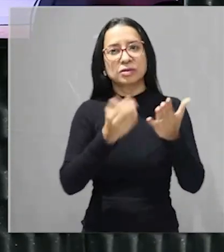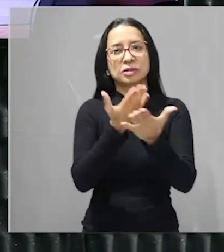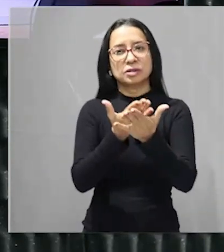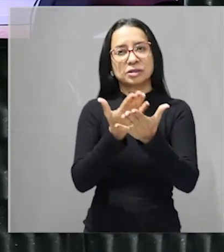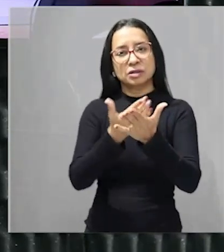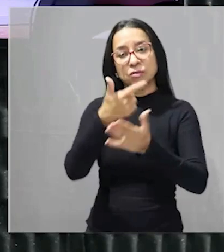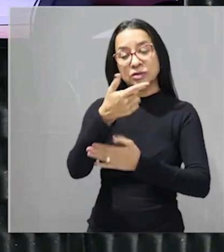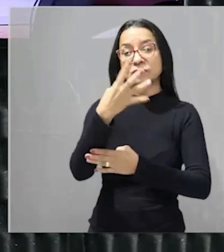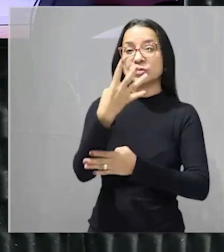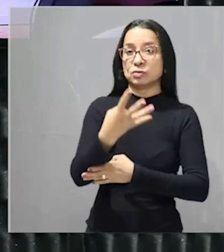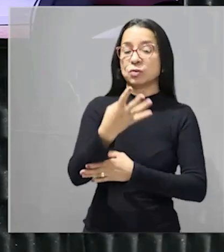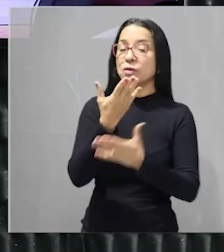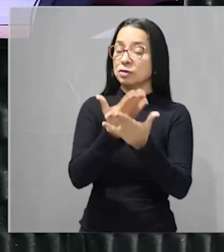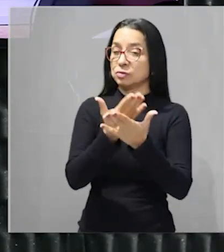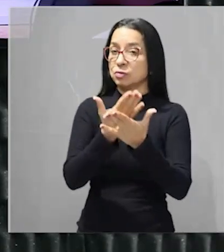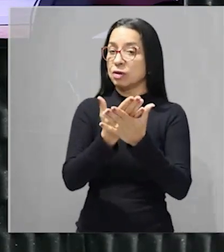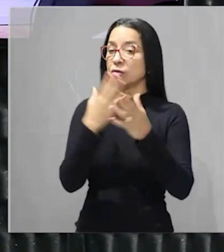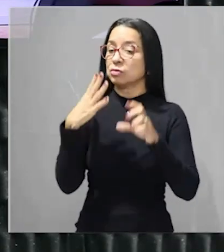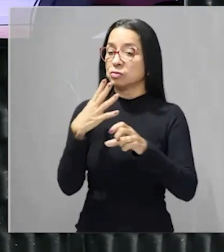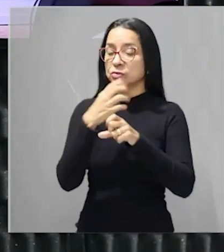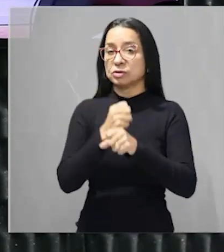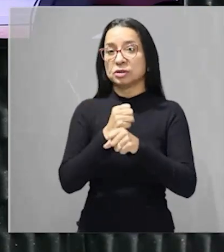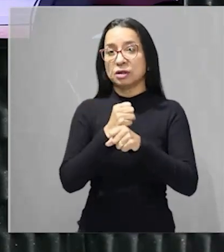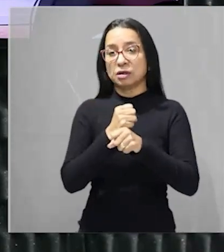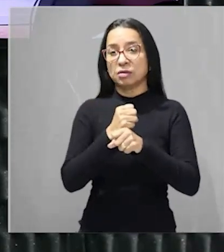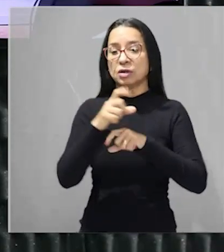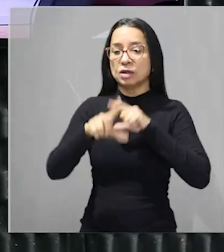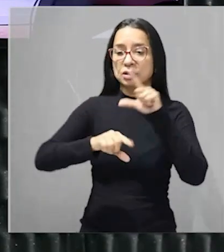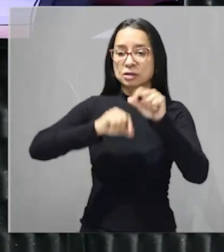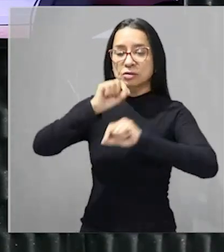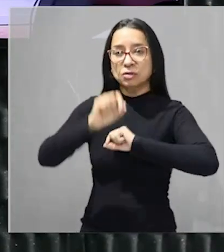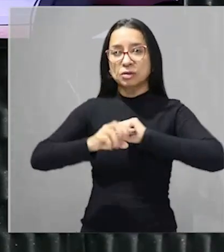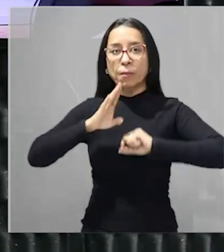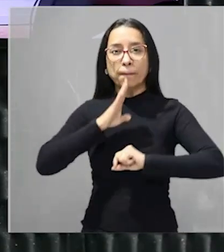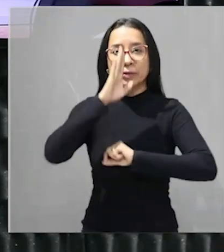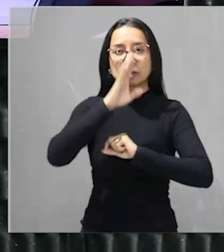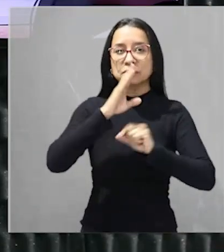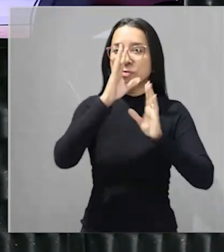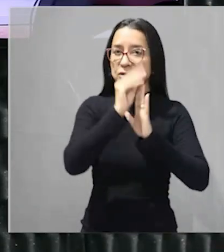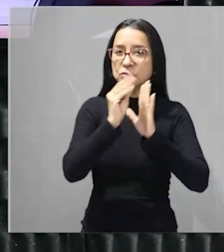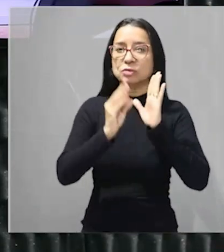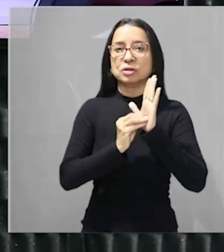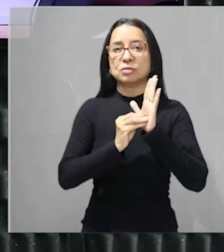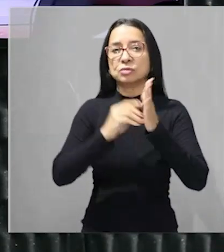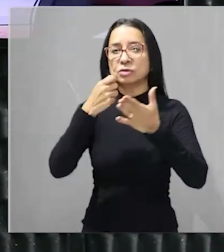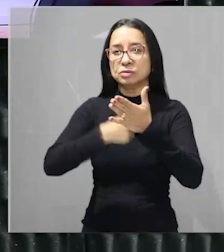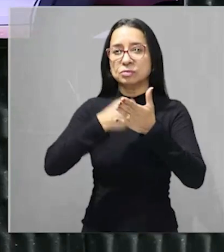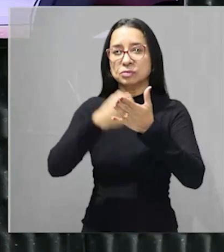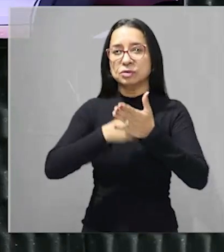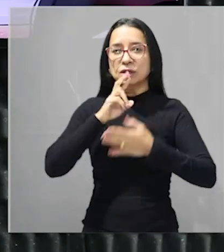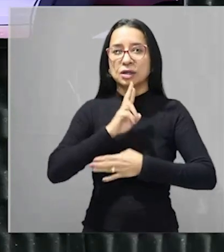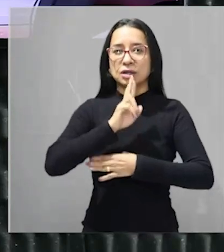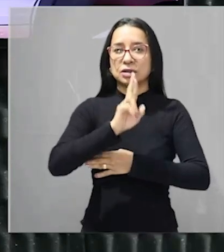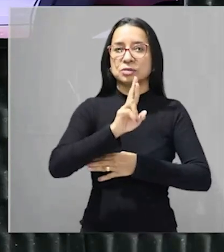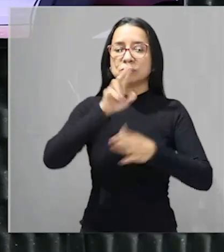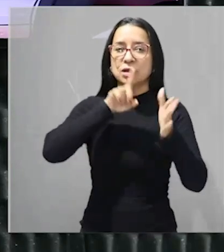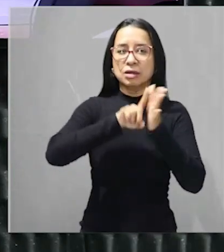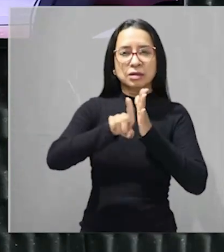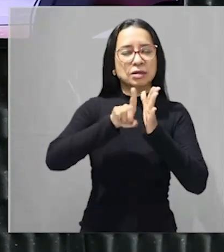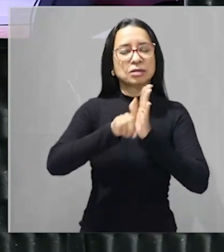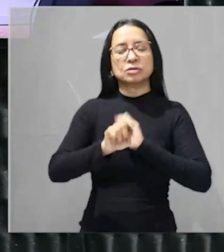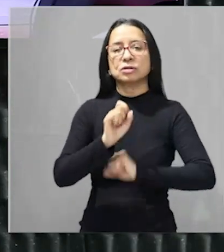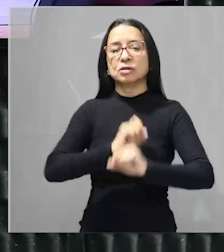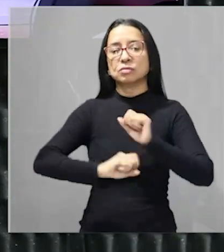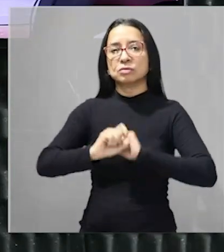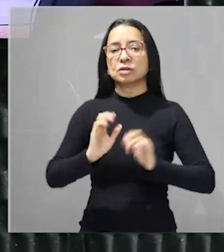aulas ao total onde nós vamos aí estar selecionando as principais temáticas que são cobradas e vamos aí responder muita questão das